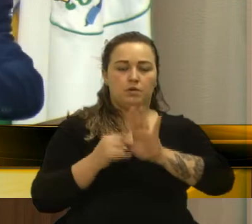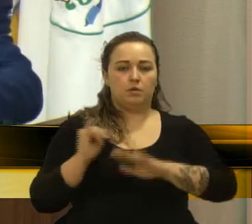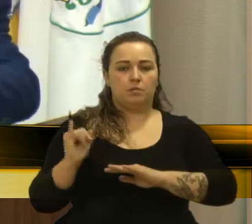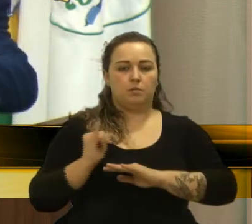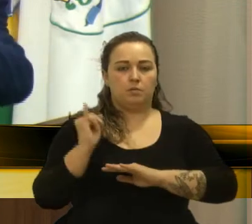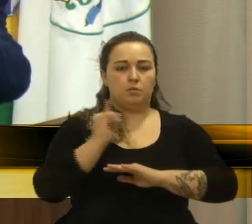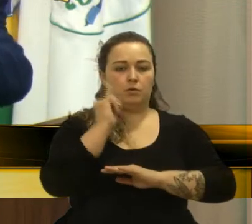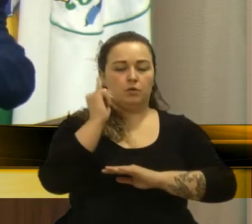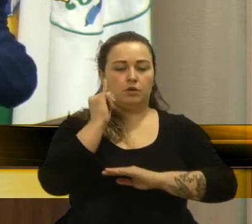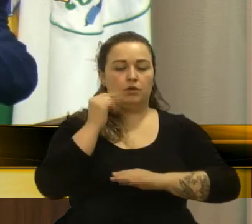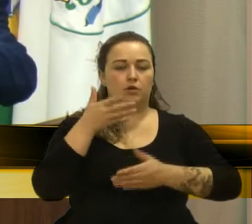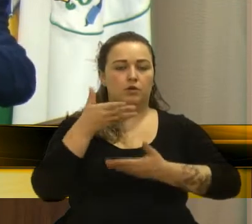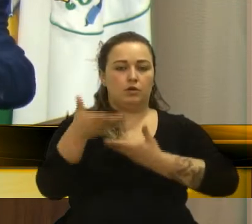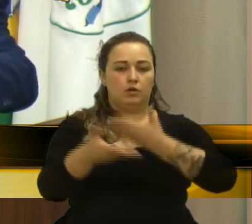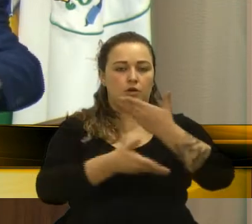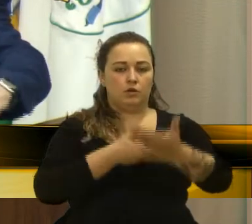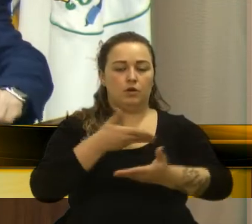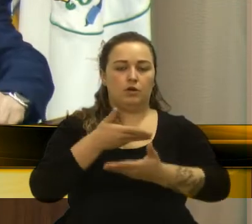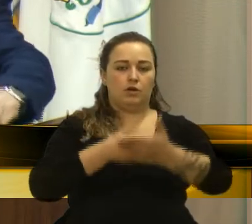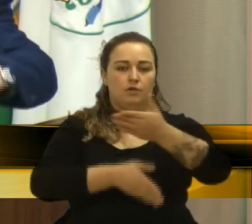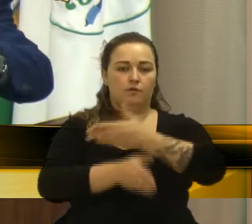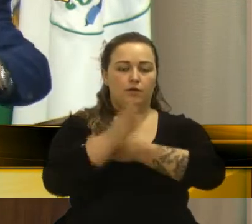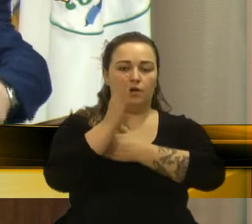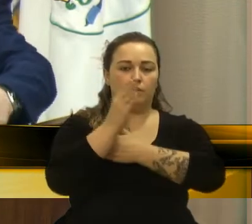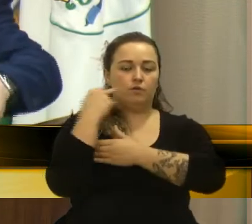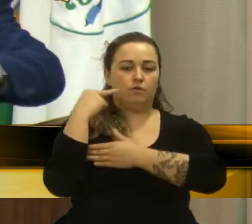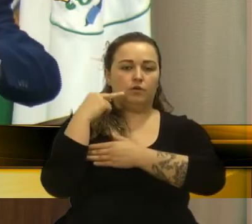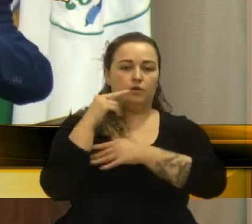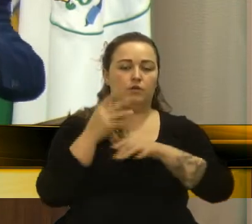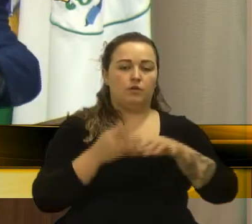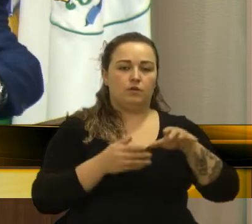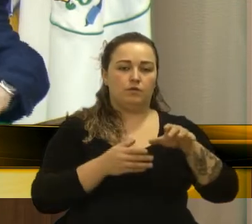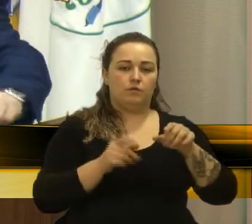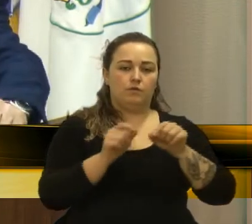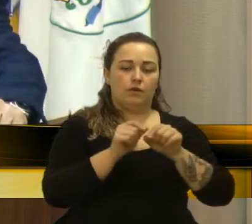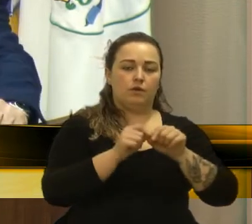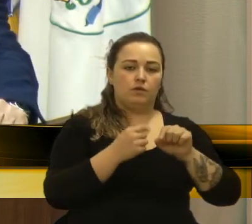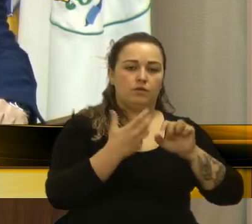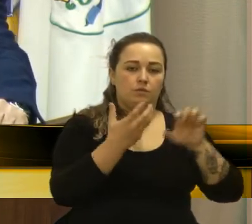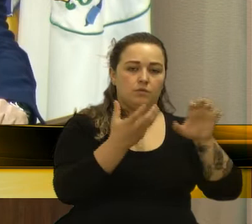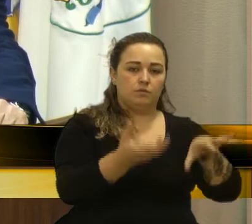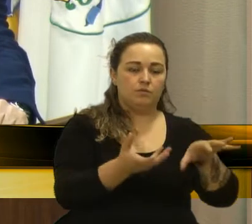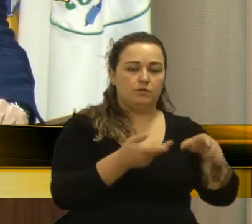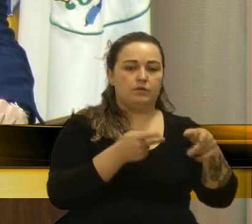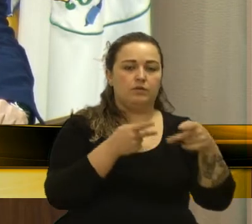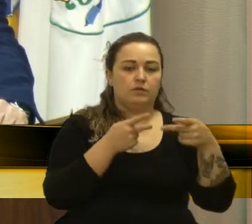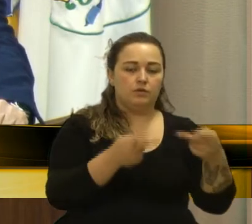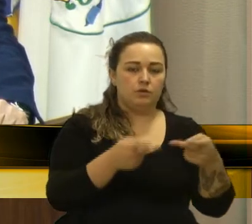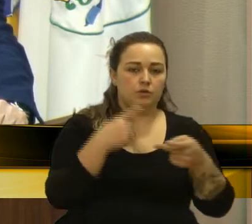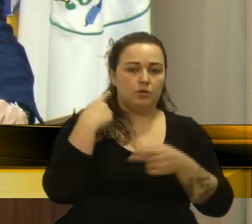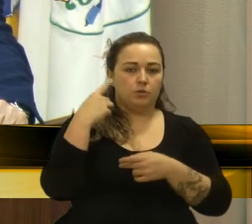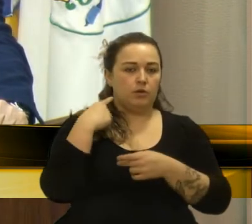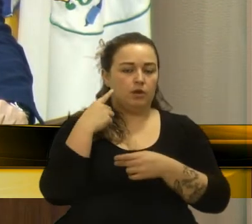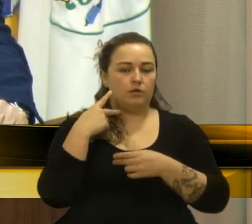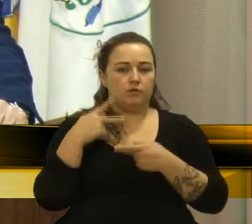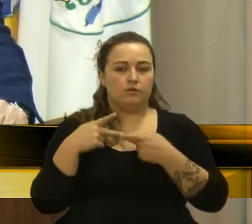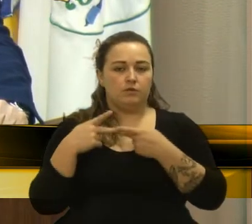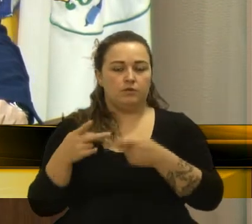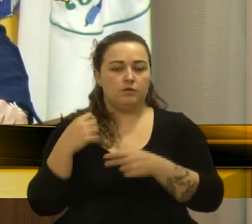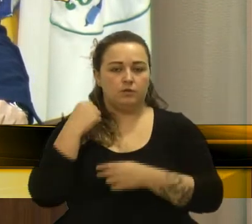e da viagem que os vereadores fazem à Brasília, visitando os deputados, visitando os senadores,